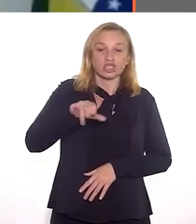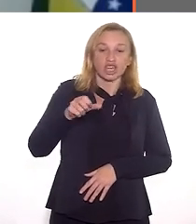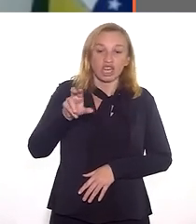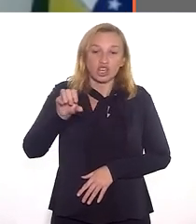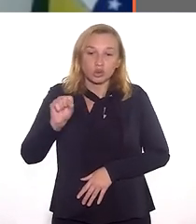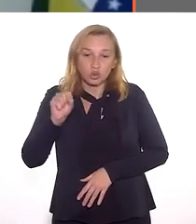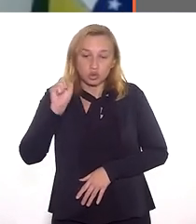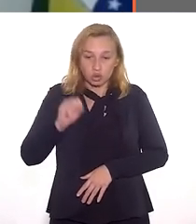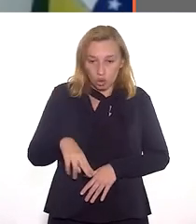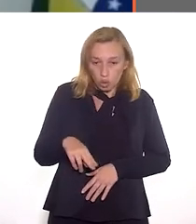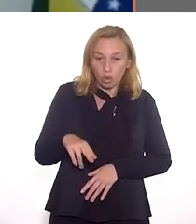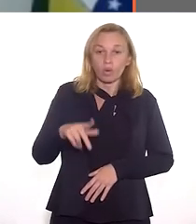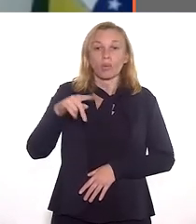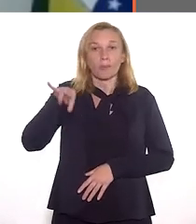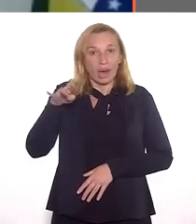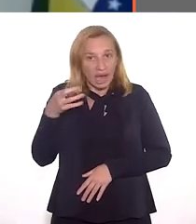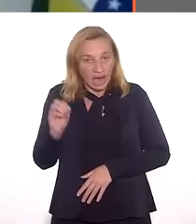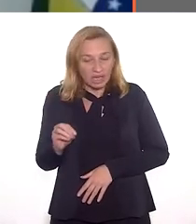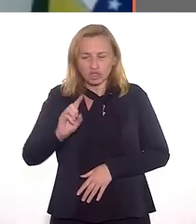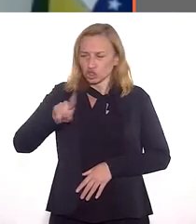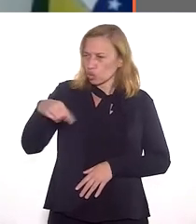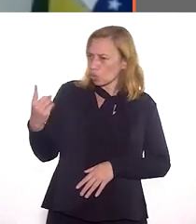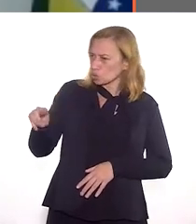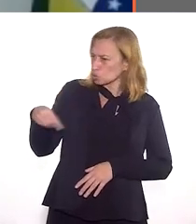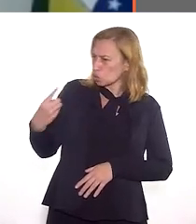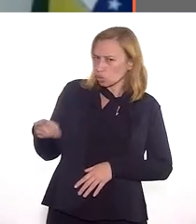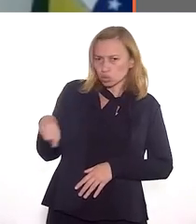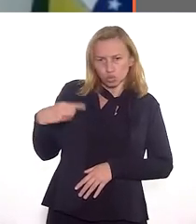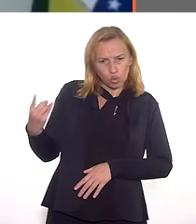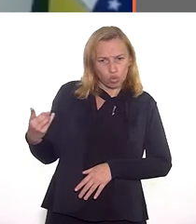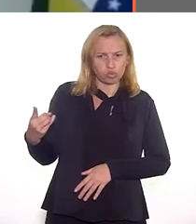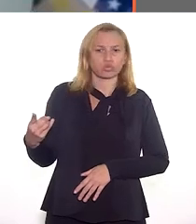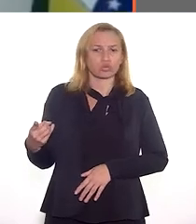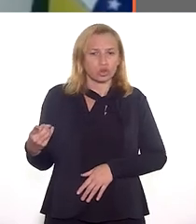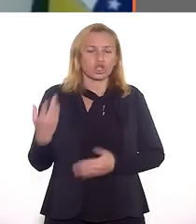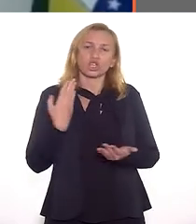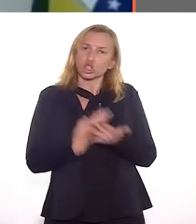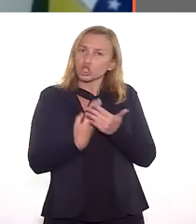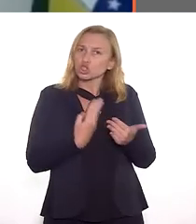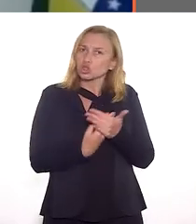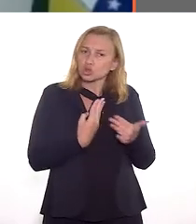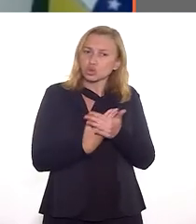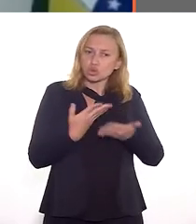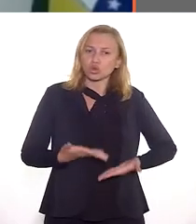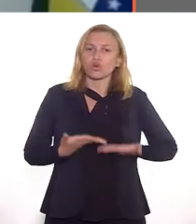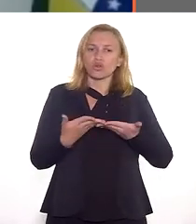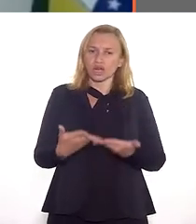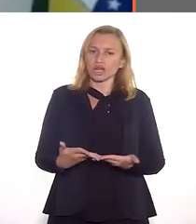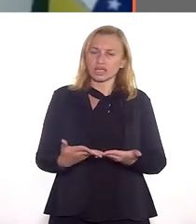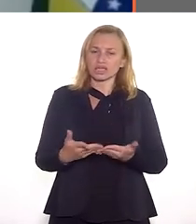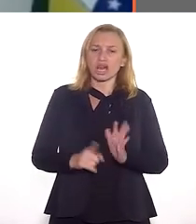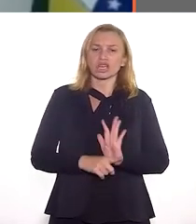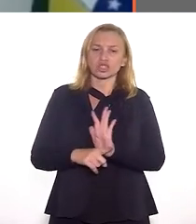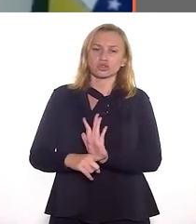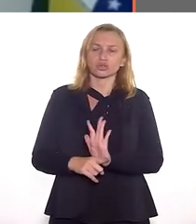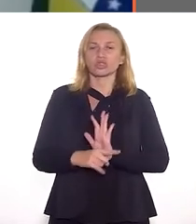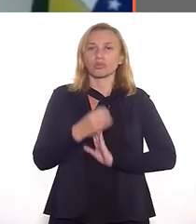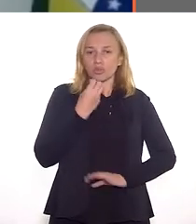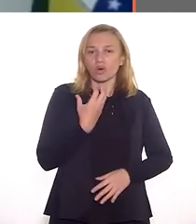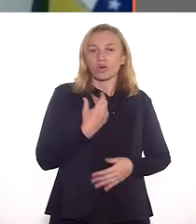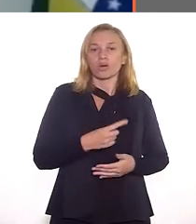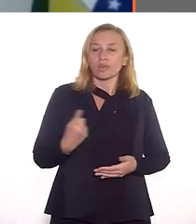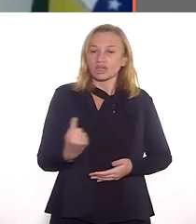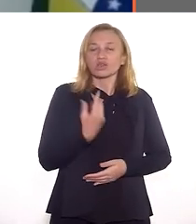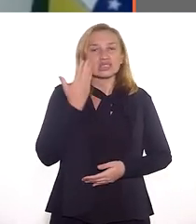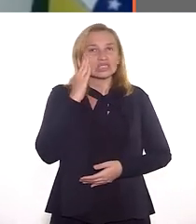do Jorge Barbosa, do Jailson Souza, do Mário Simão, entre outros autores e autoras que estudam e oferecem